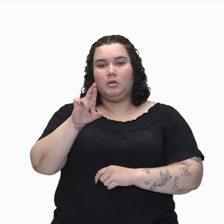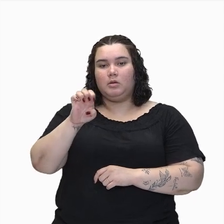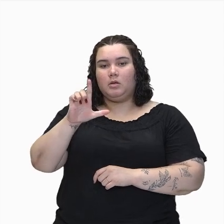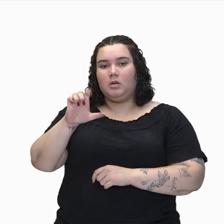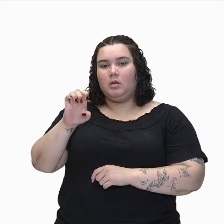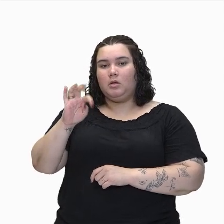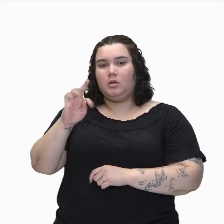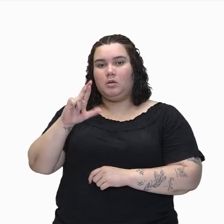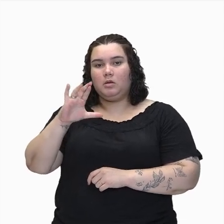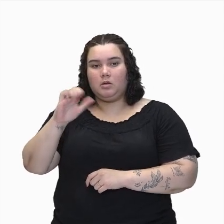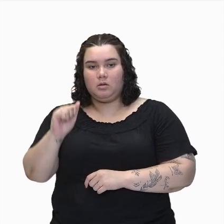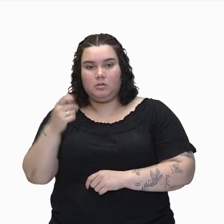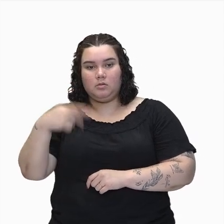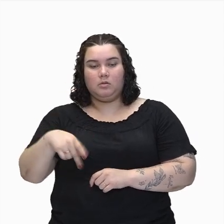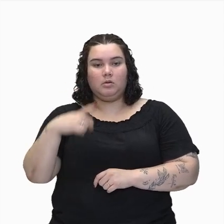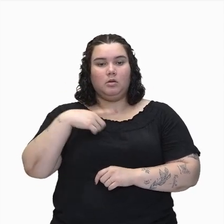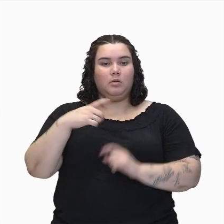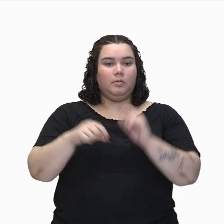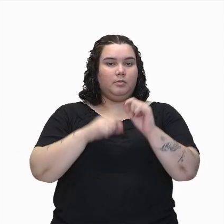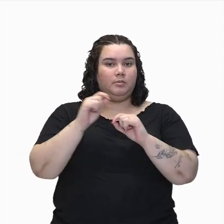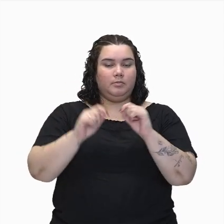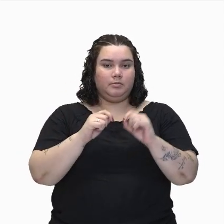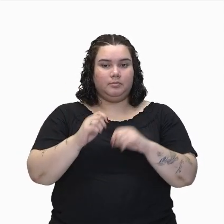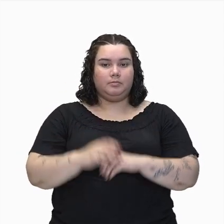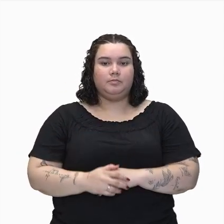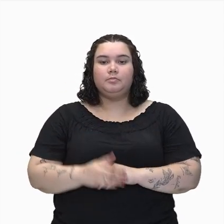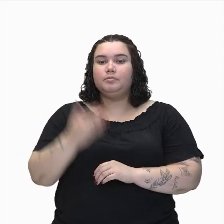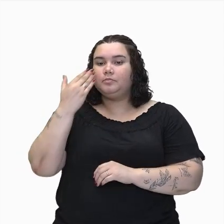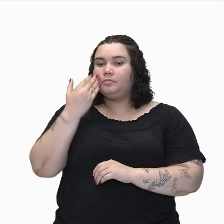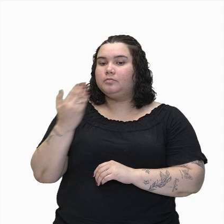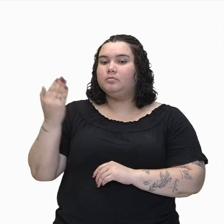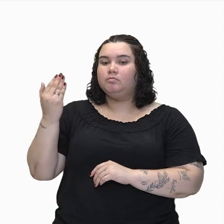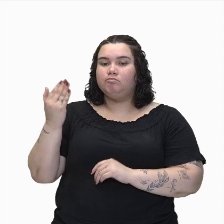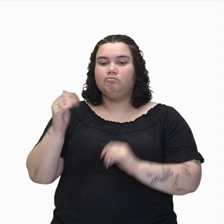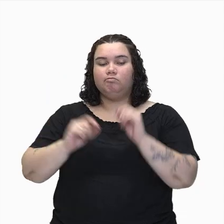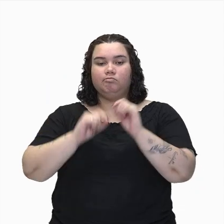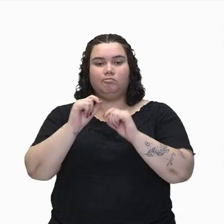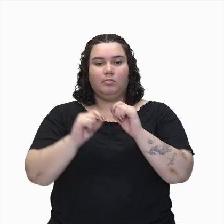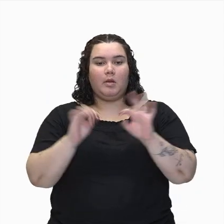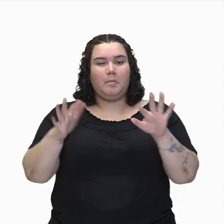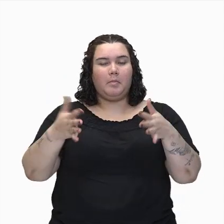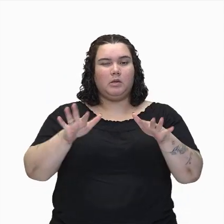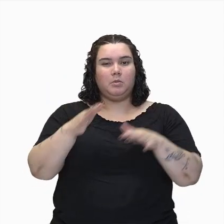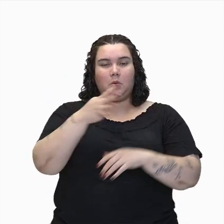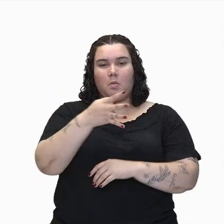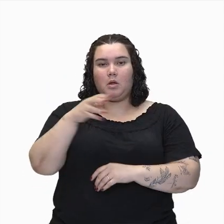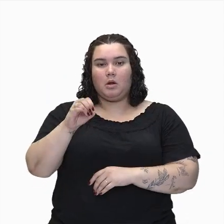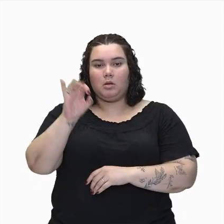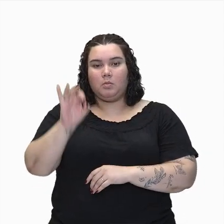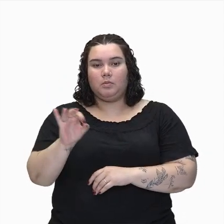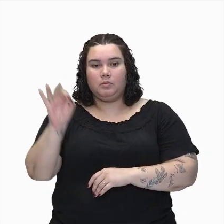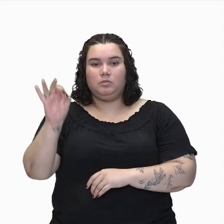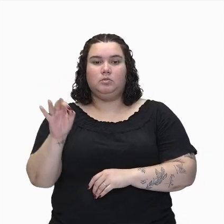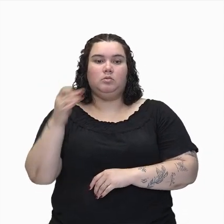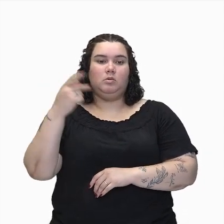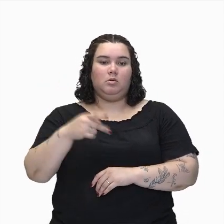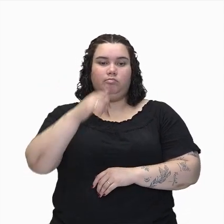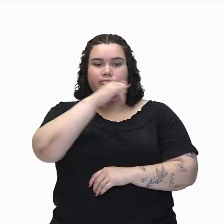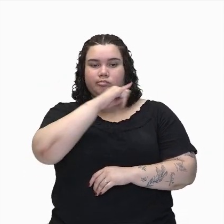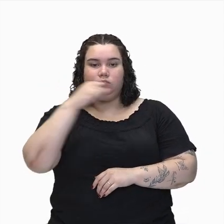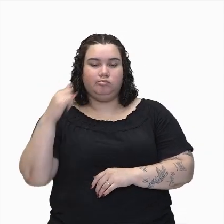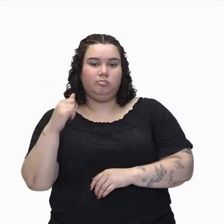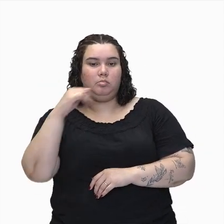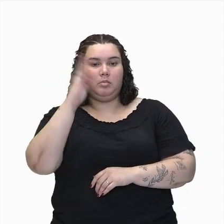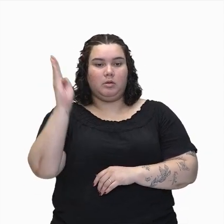temos, elas falam aí de cerca de 40% do potencial hidrelétrico no Brasil